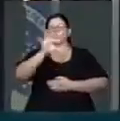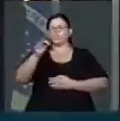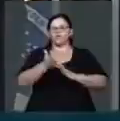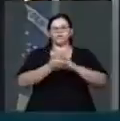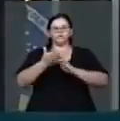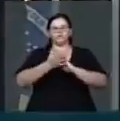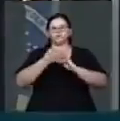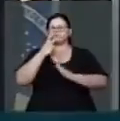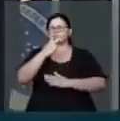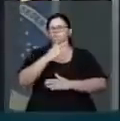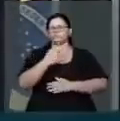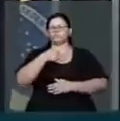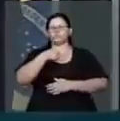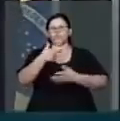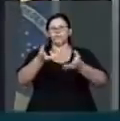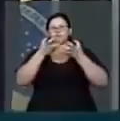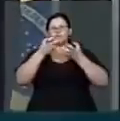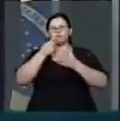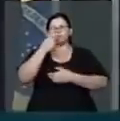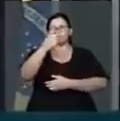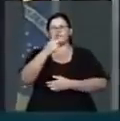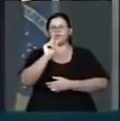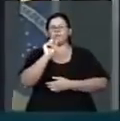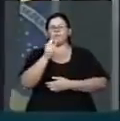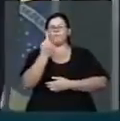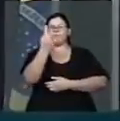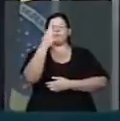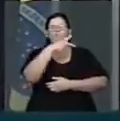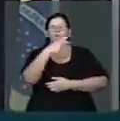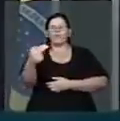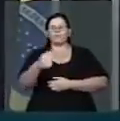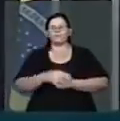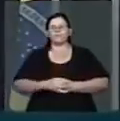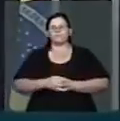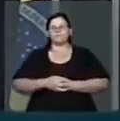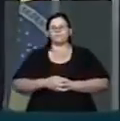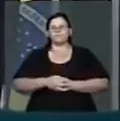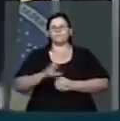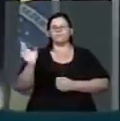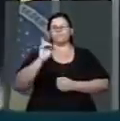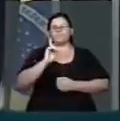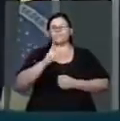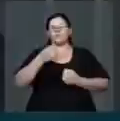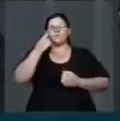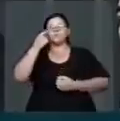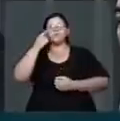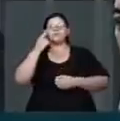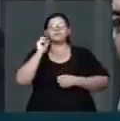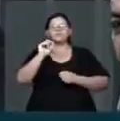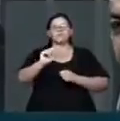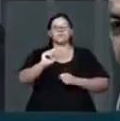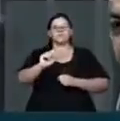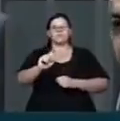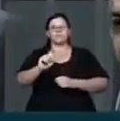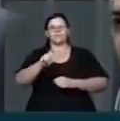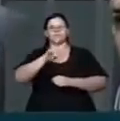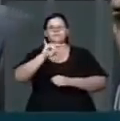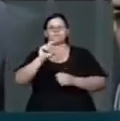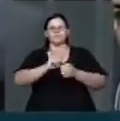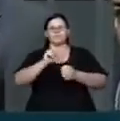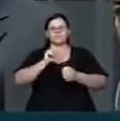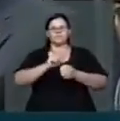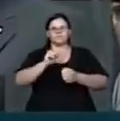Então eu quero dizer uma coisa só. Não venha achar aqui que você vai fazer esse jogo de